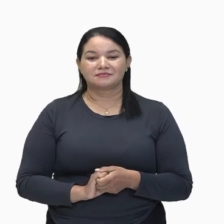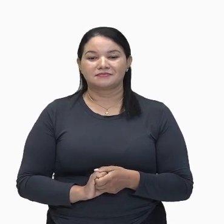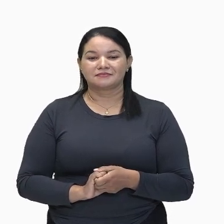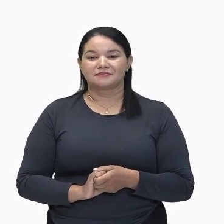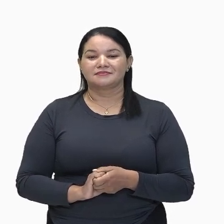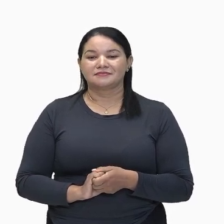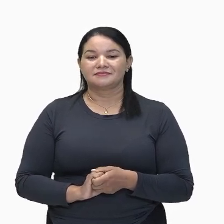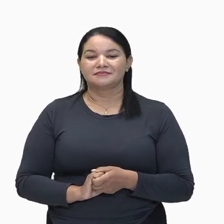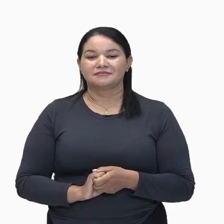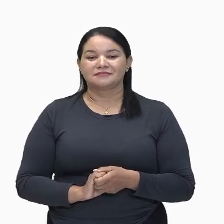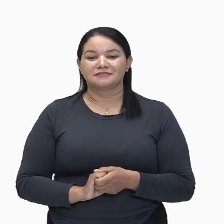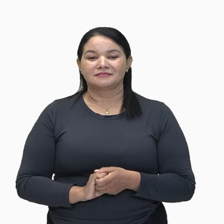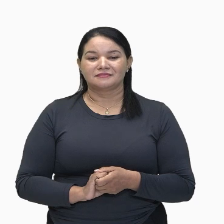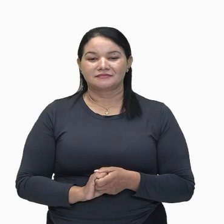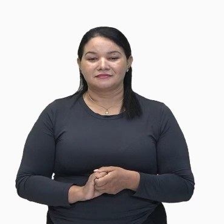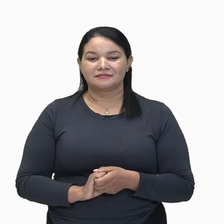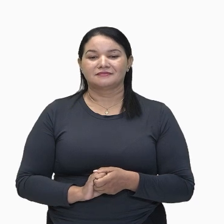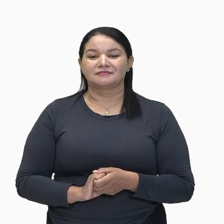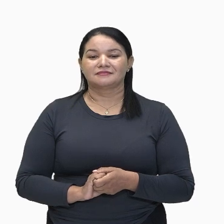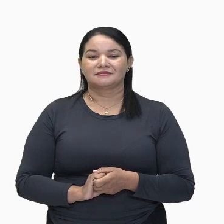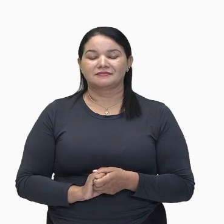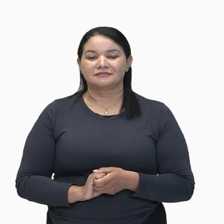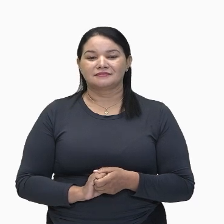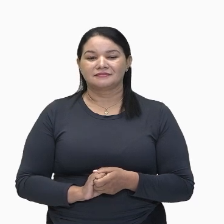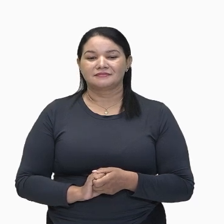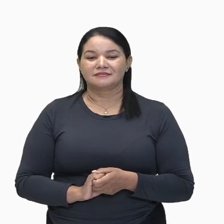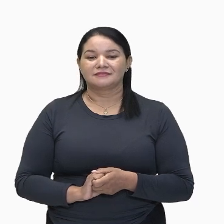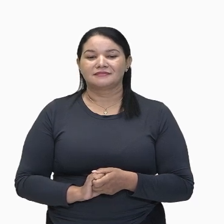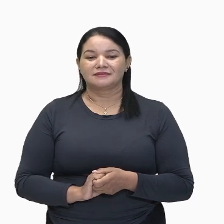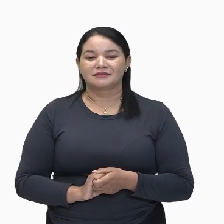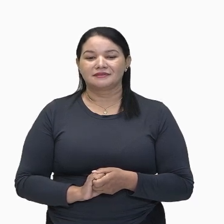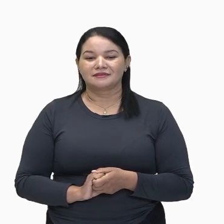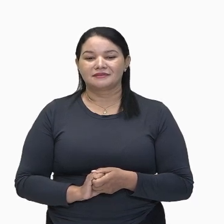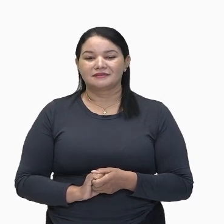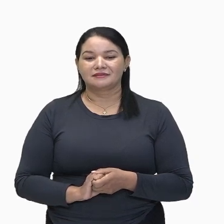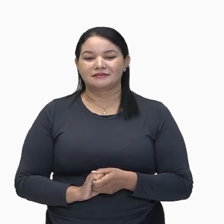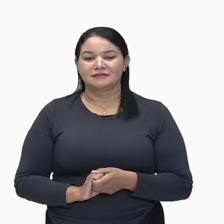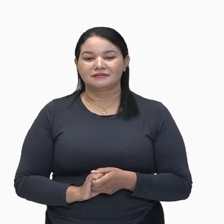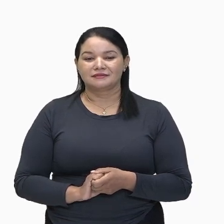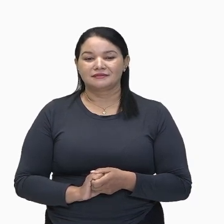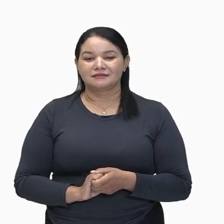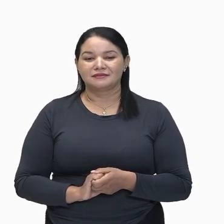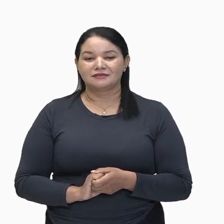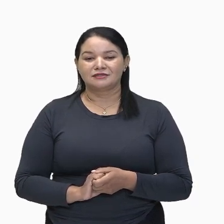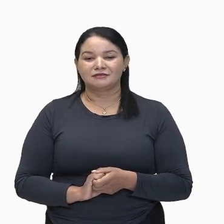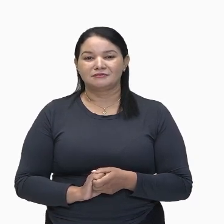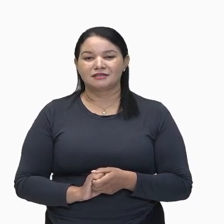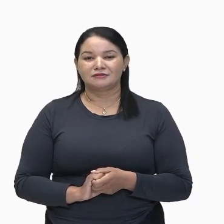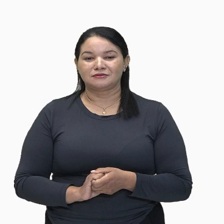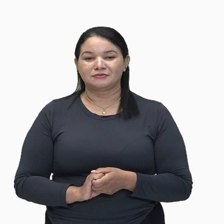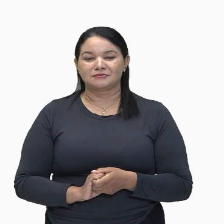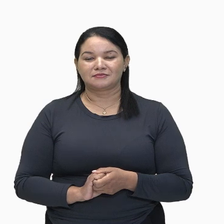Giacomo Puccini, O Cacheiro da Taverna, de Guilherme Bustin, Anel de